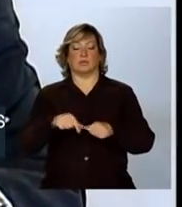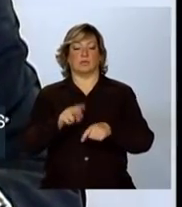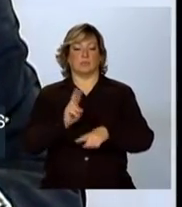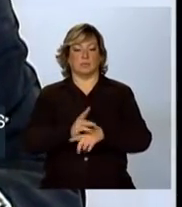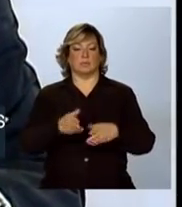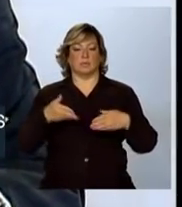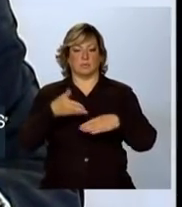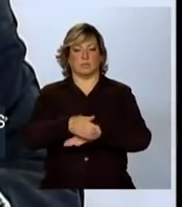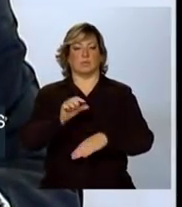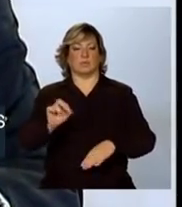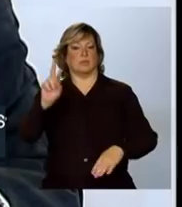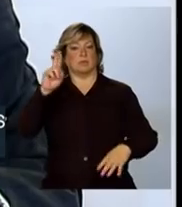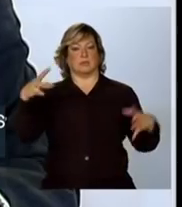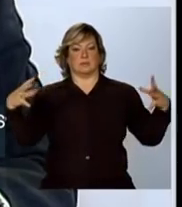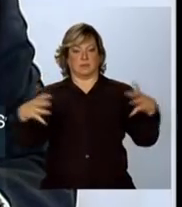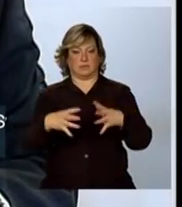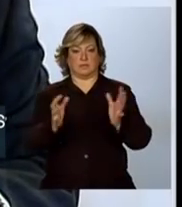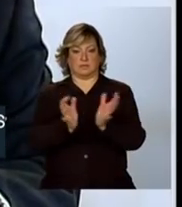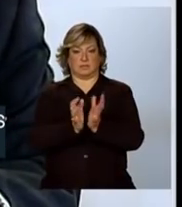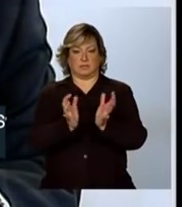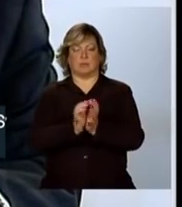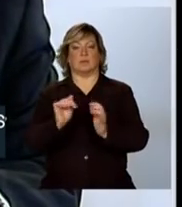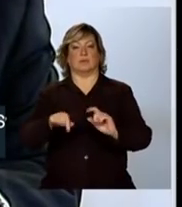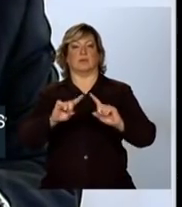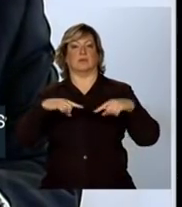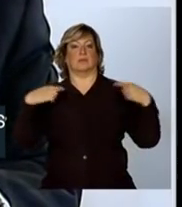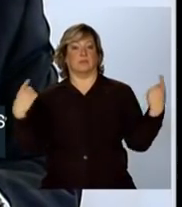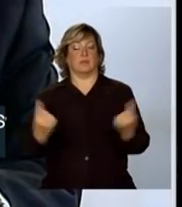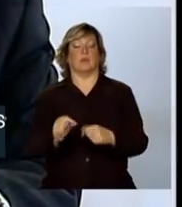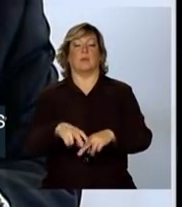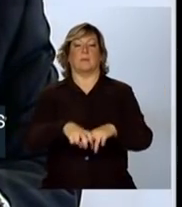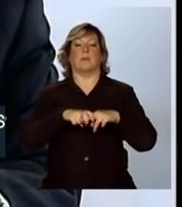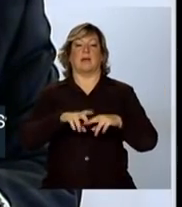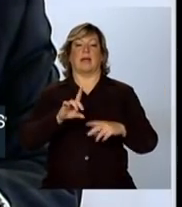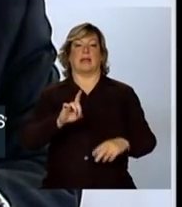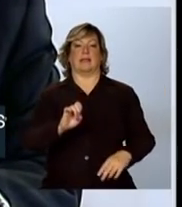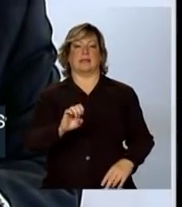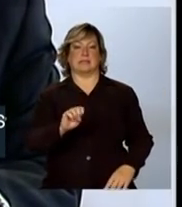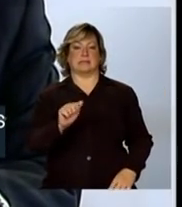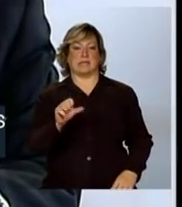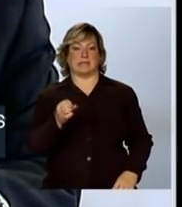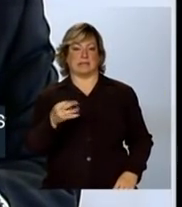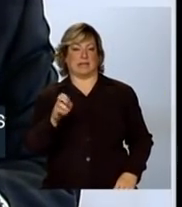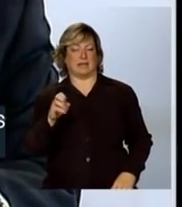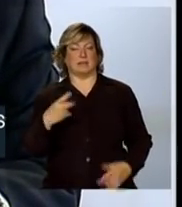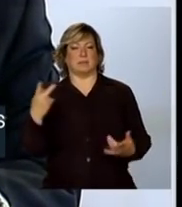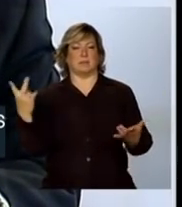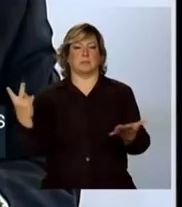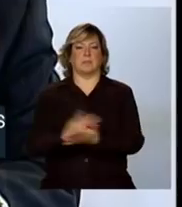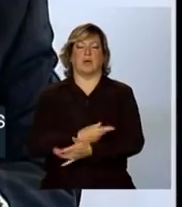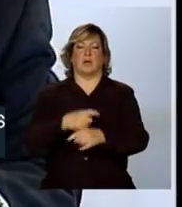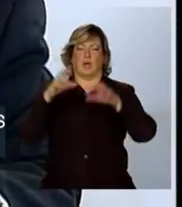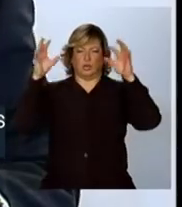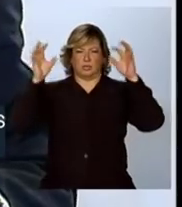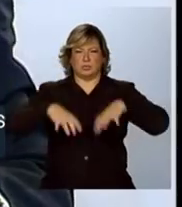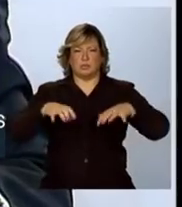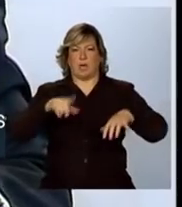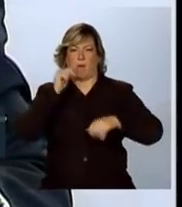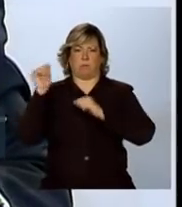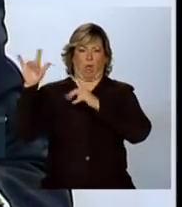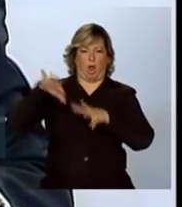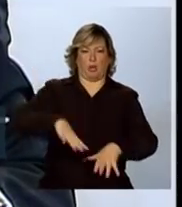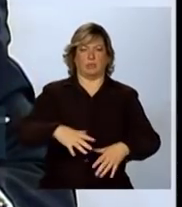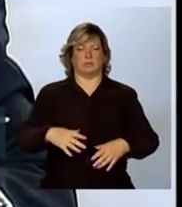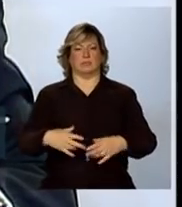e nosso representante acompanhando vocês, é um evento de desastres, de preparação de desastres, muito frecuentemente, eu já